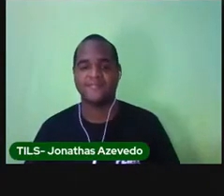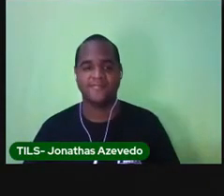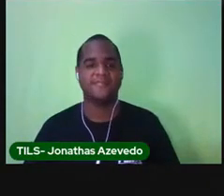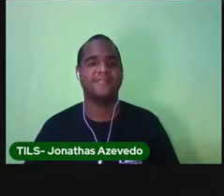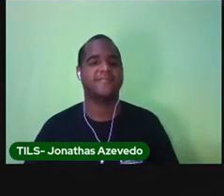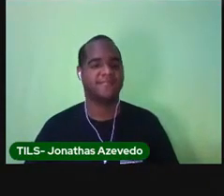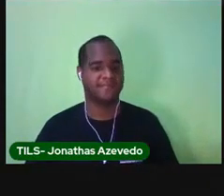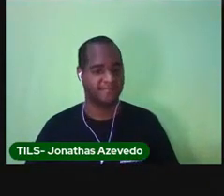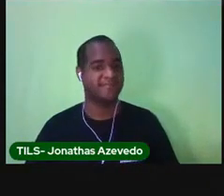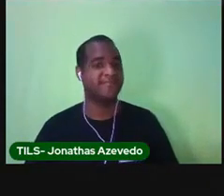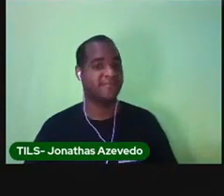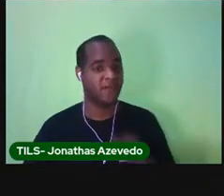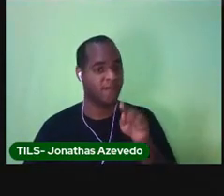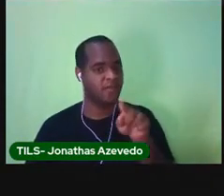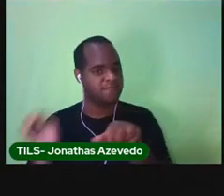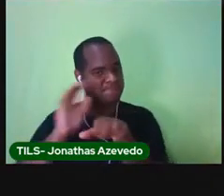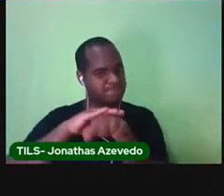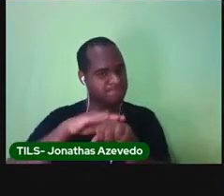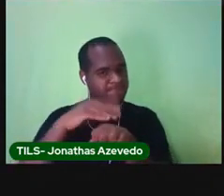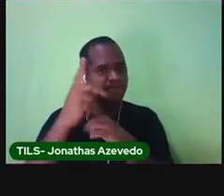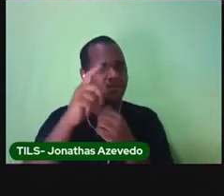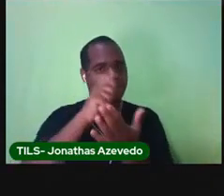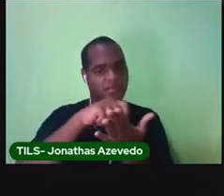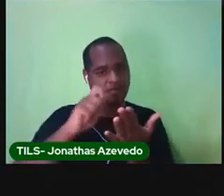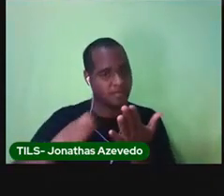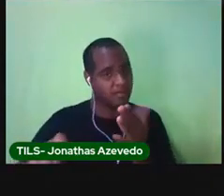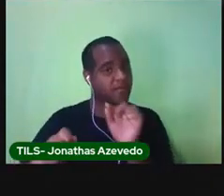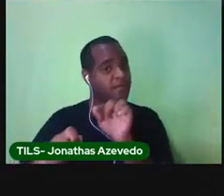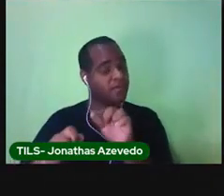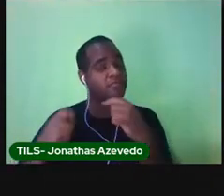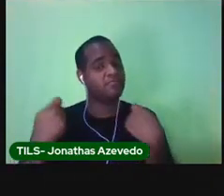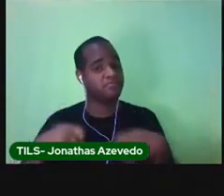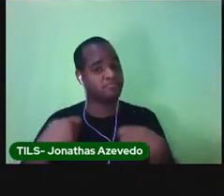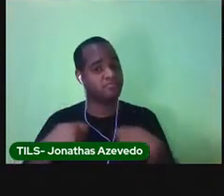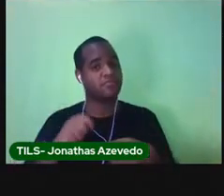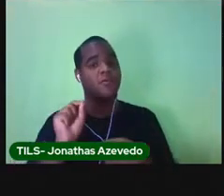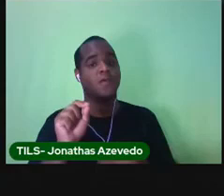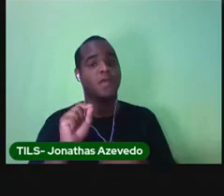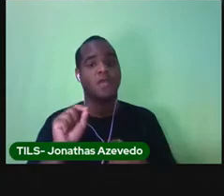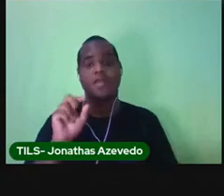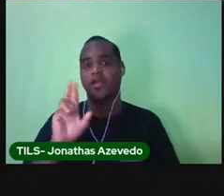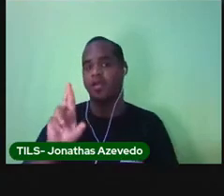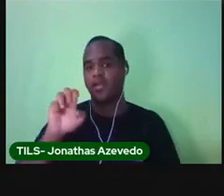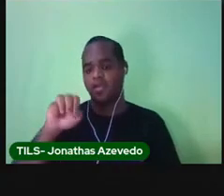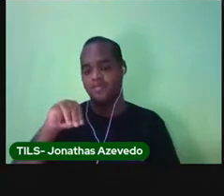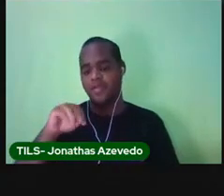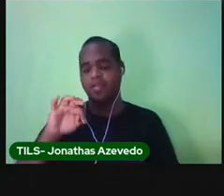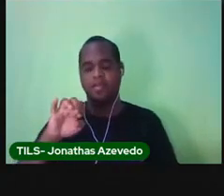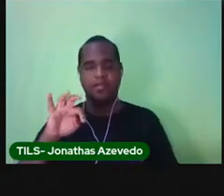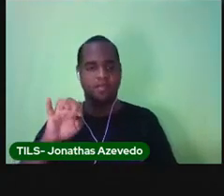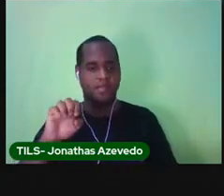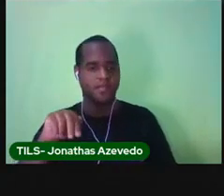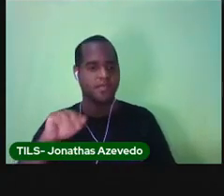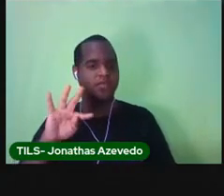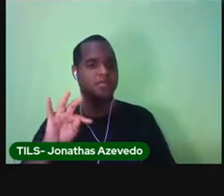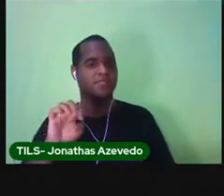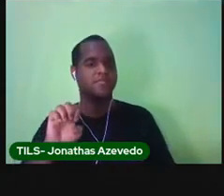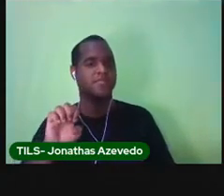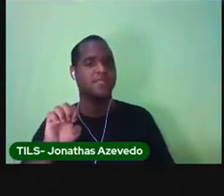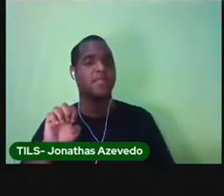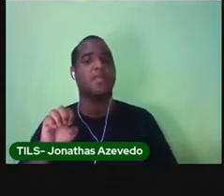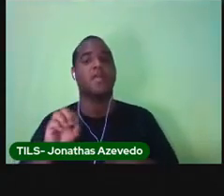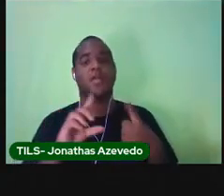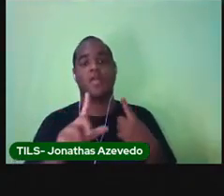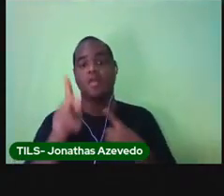Se você escreve o bilhete você é o remetente e quem